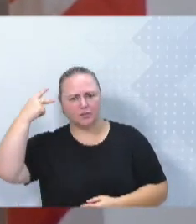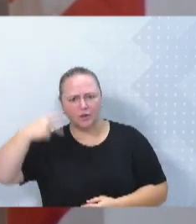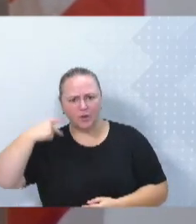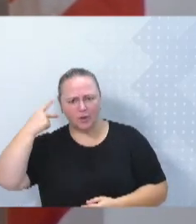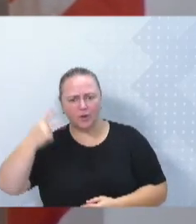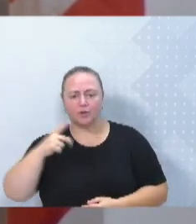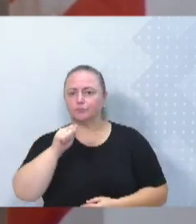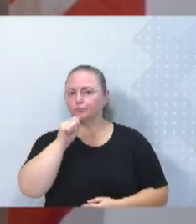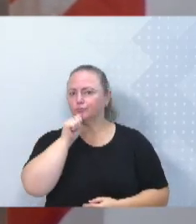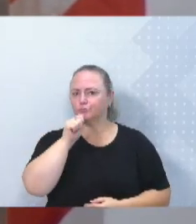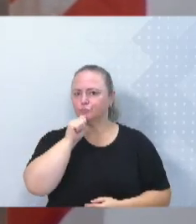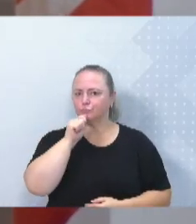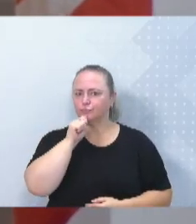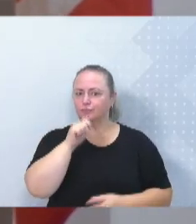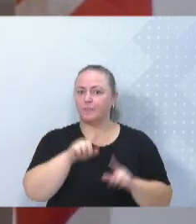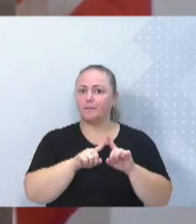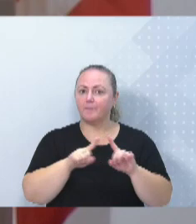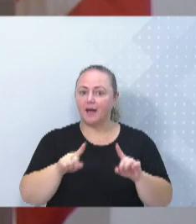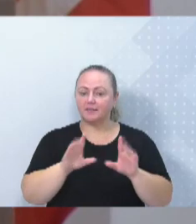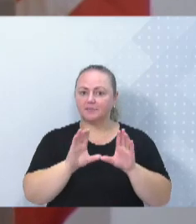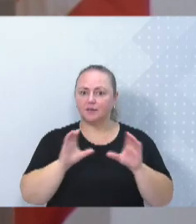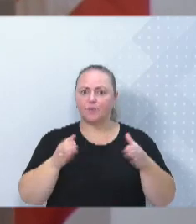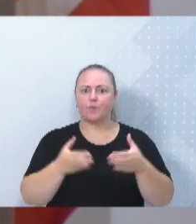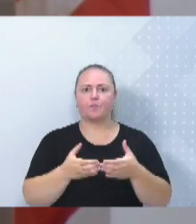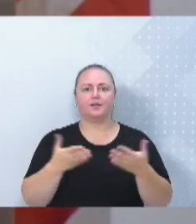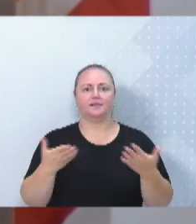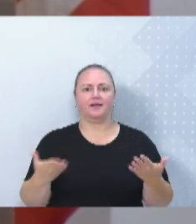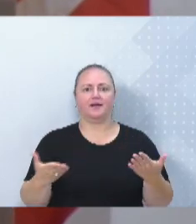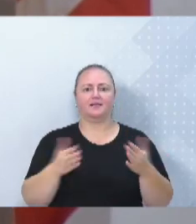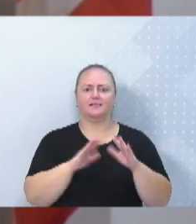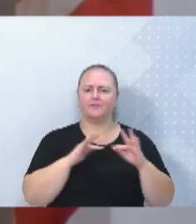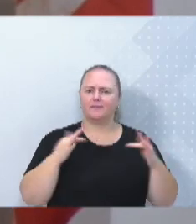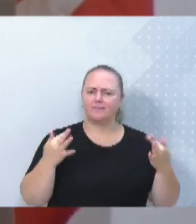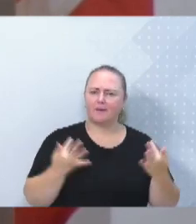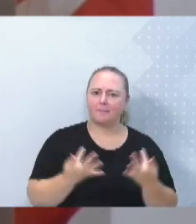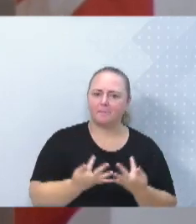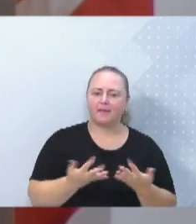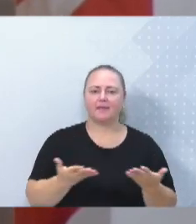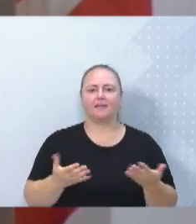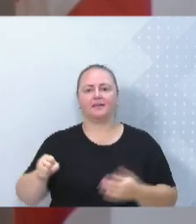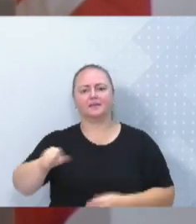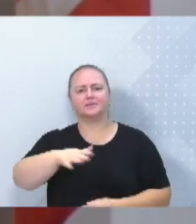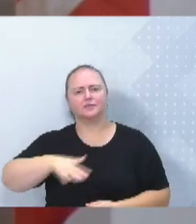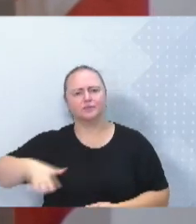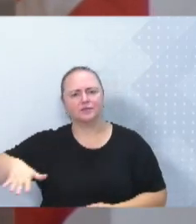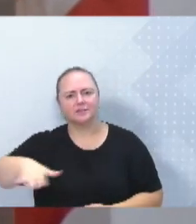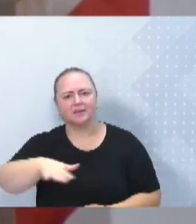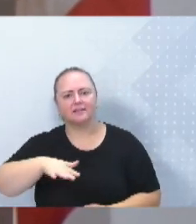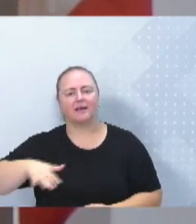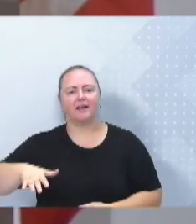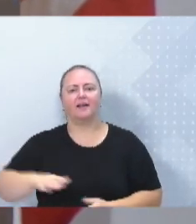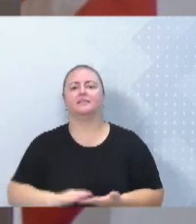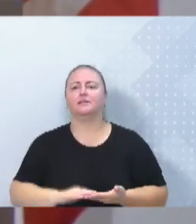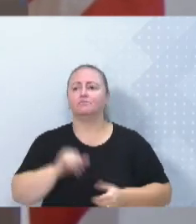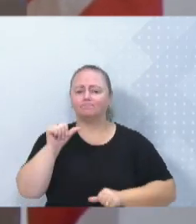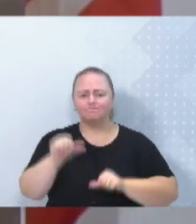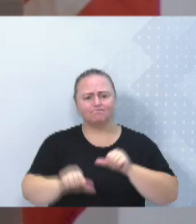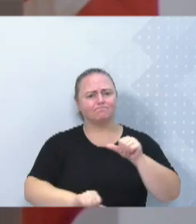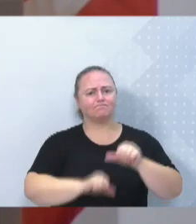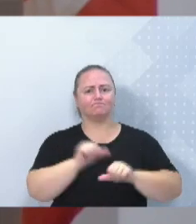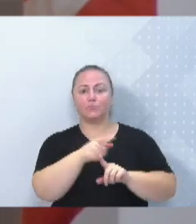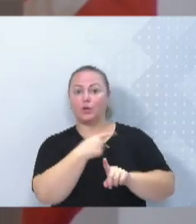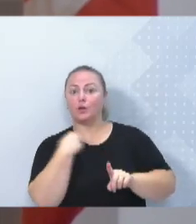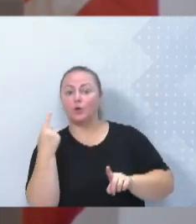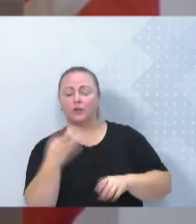mas nós comunidade, nós famílias, nós sociedade, estamos transformando o luto que todos